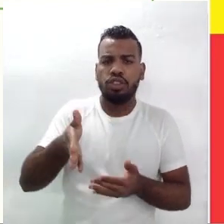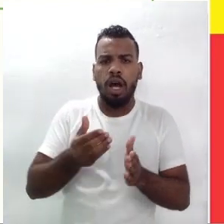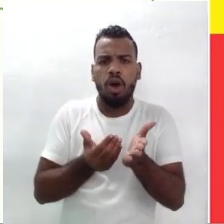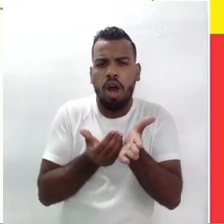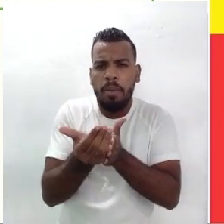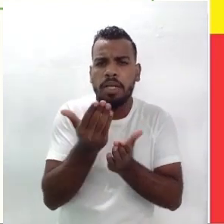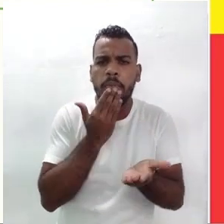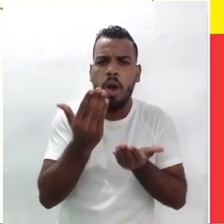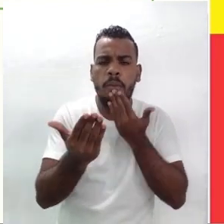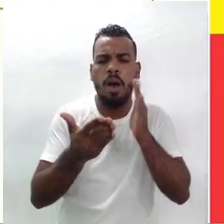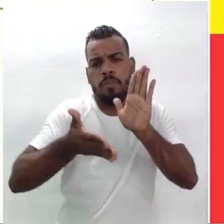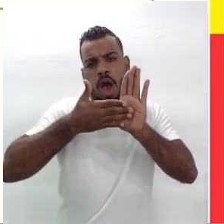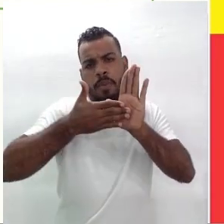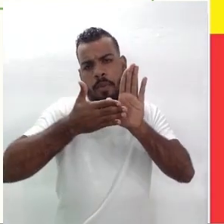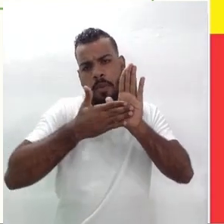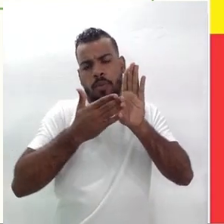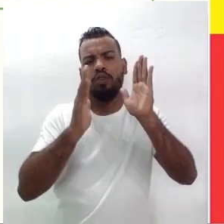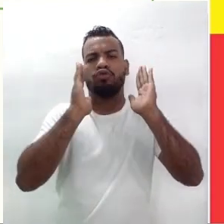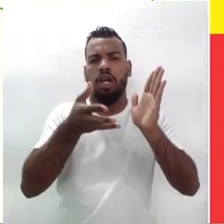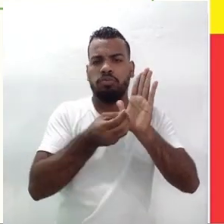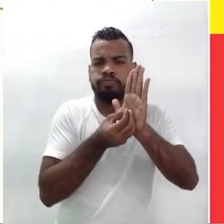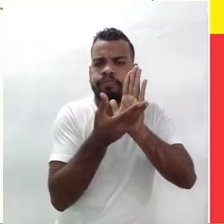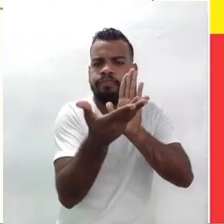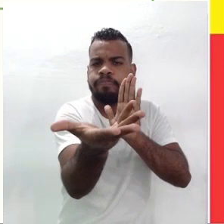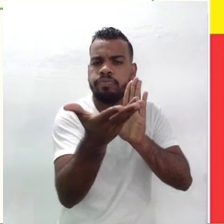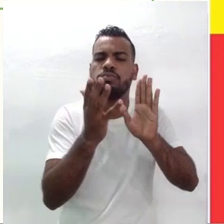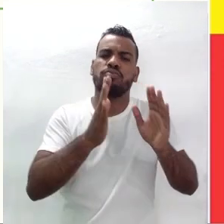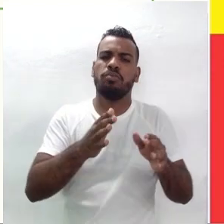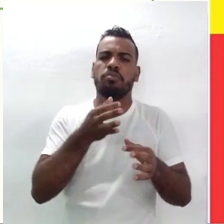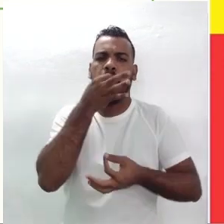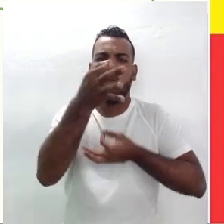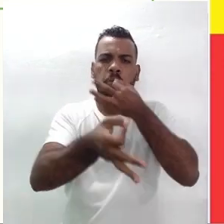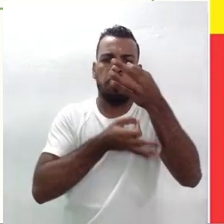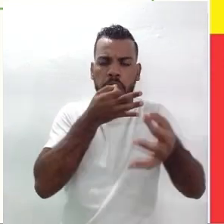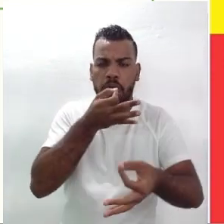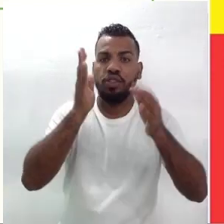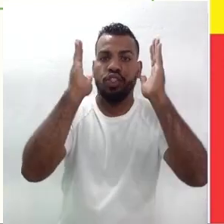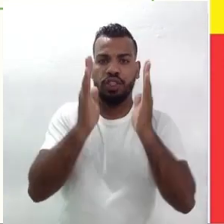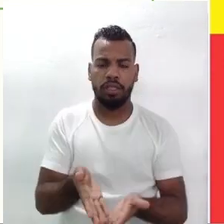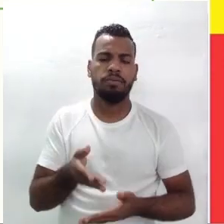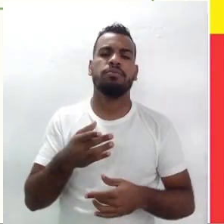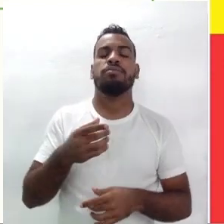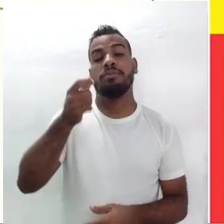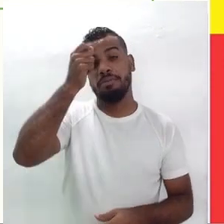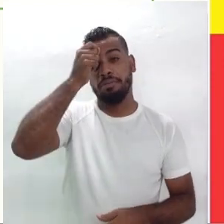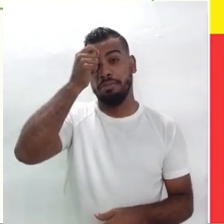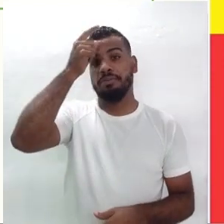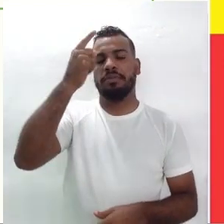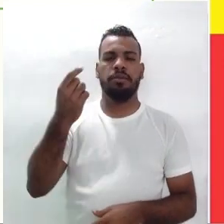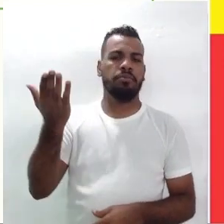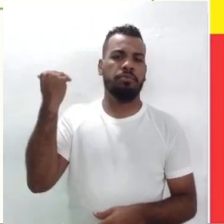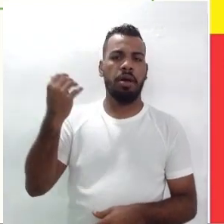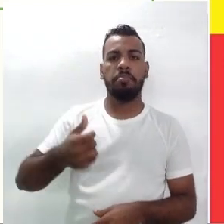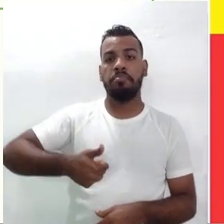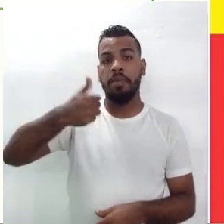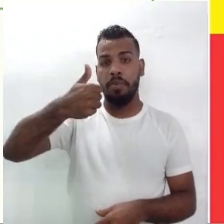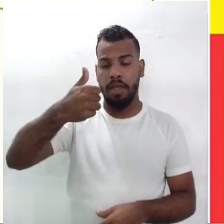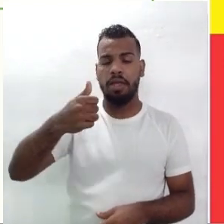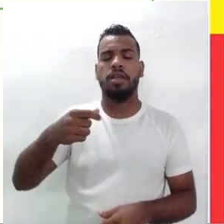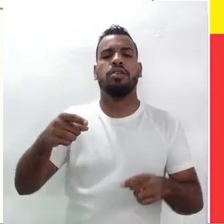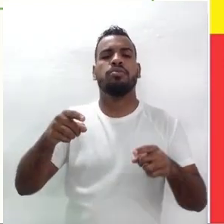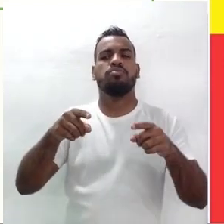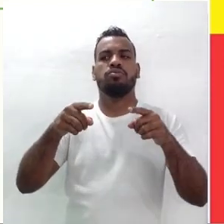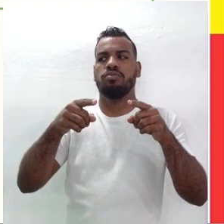é tanto que a primeira idealização de uma orquestra